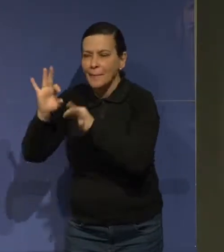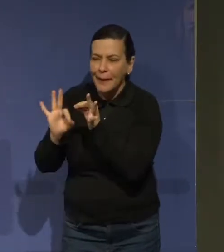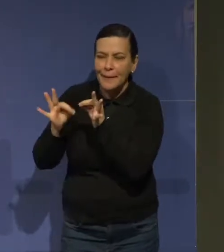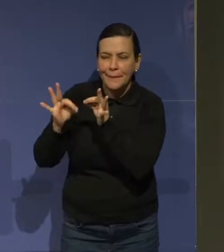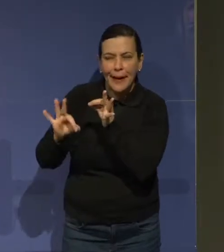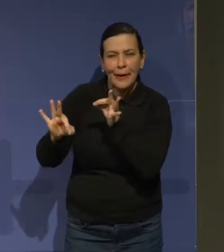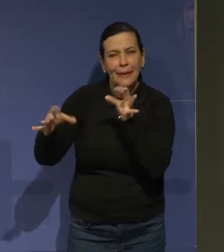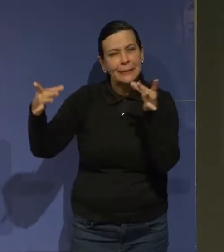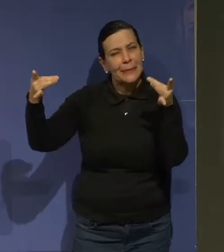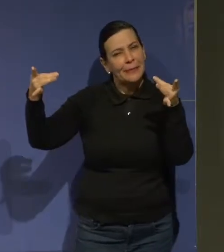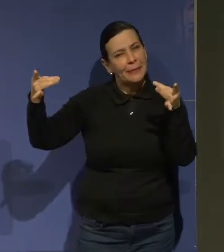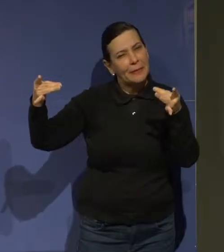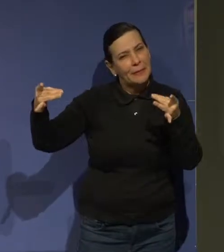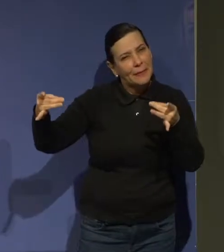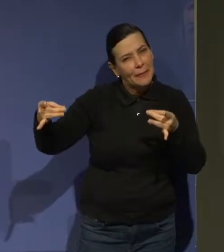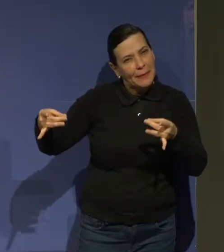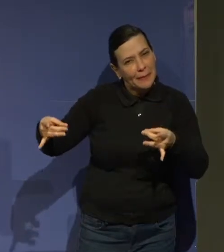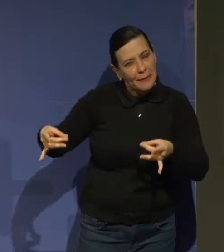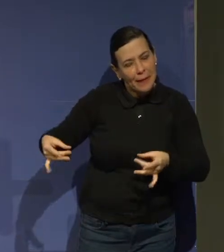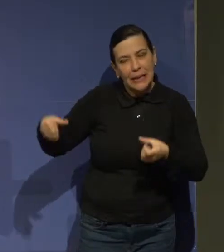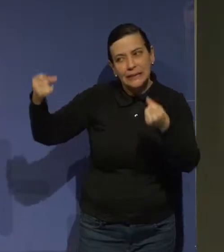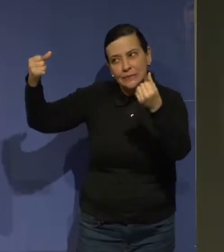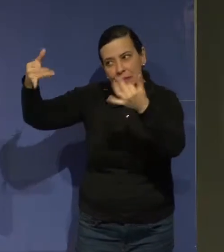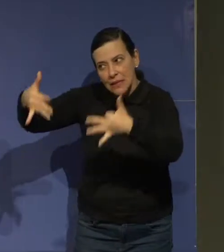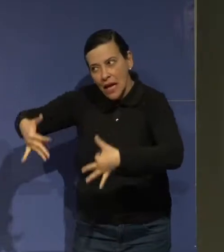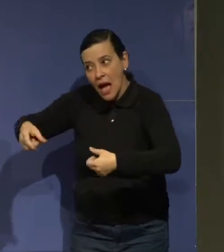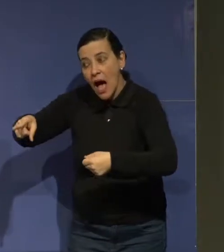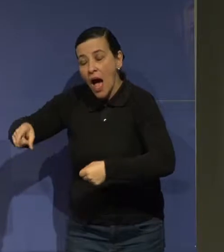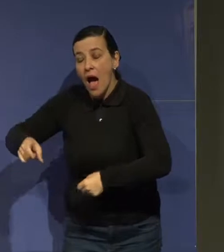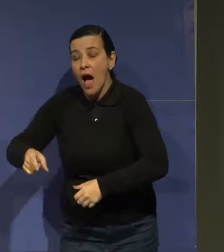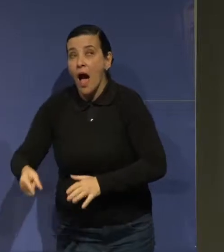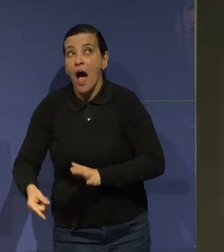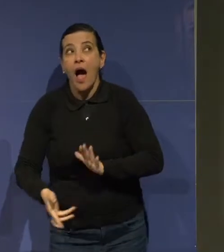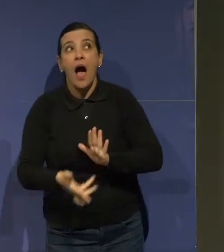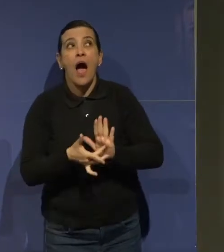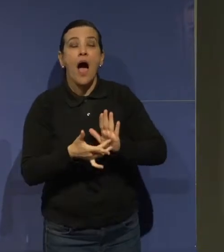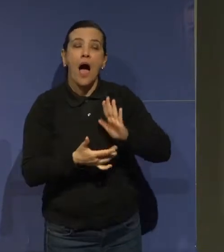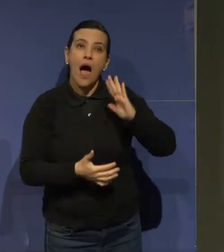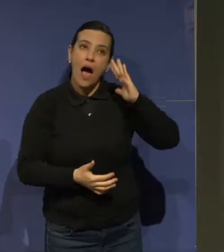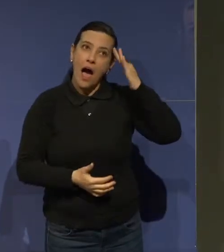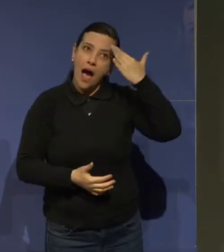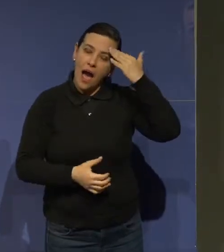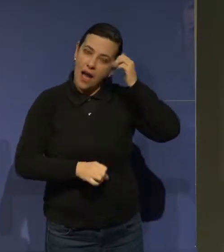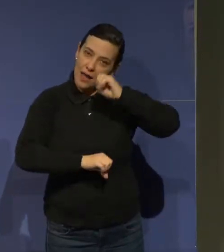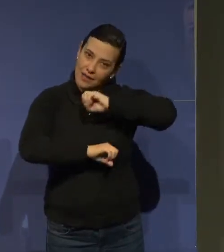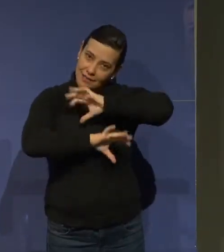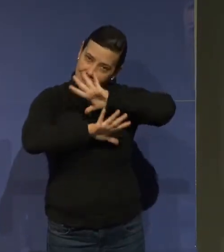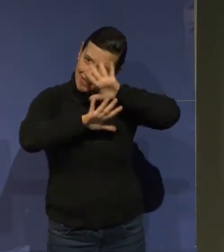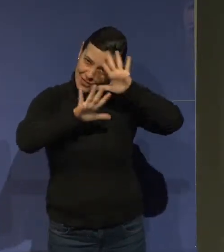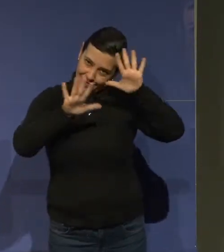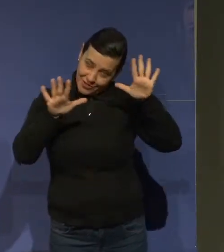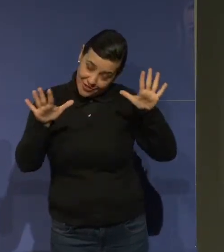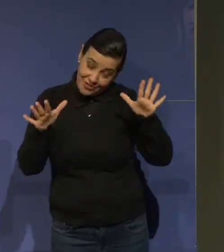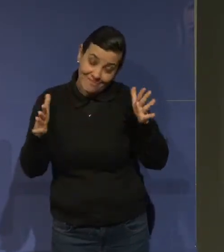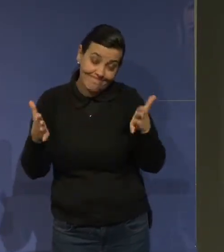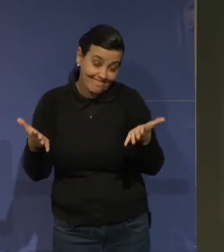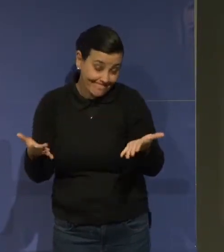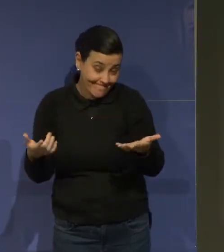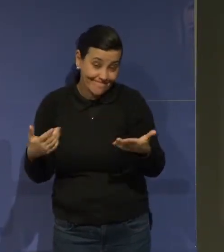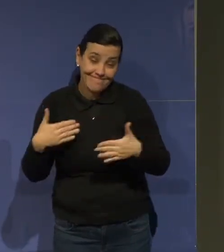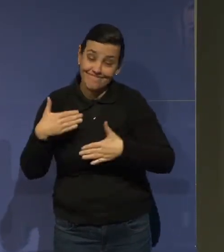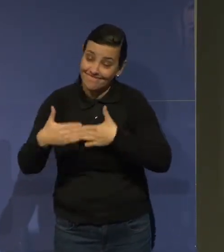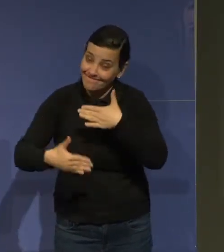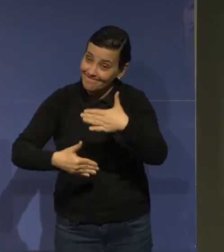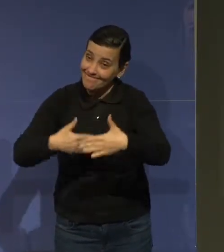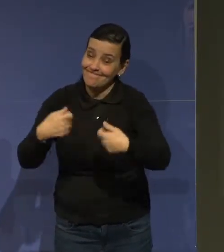Brascom, Deva, a Bende, Finapro, e, na medida, em alguma medida, todas elas estão